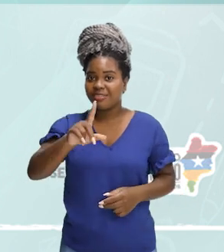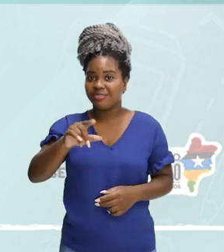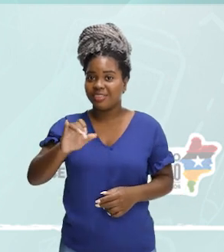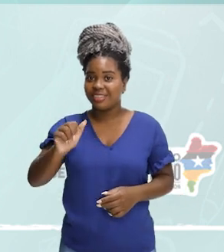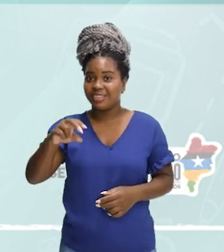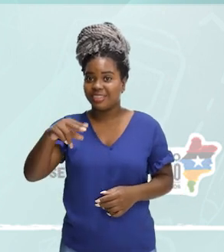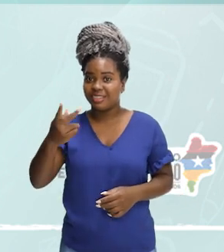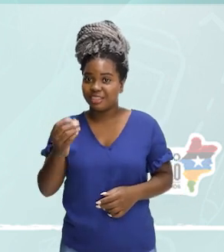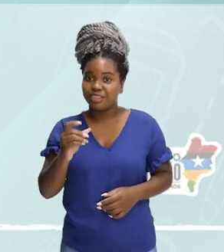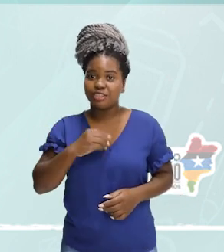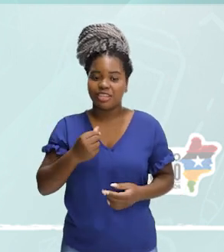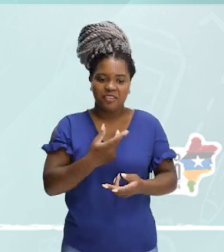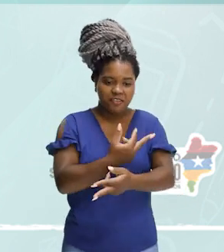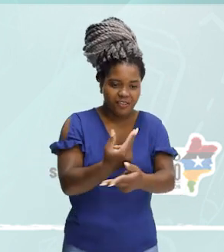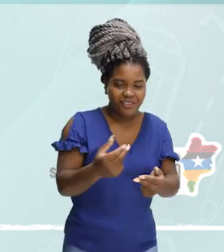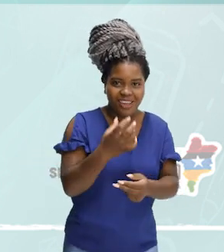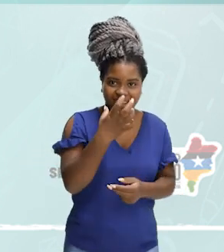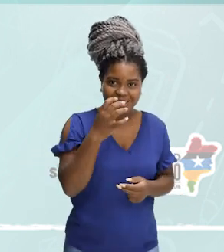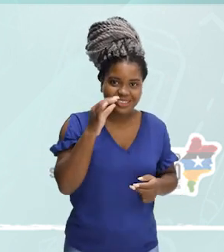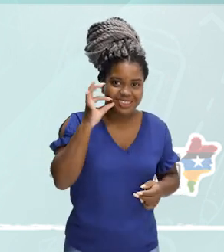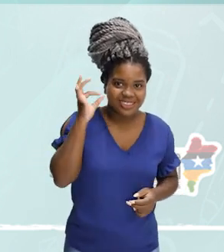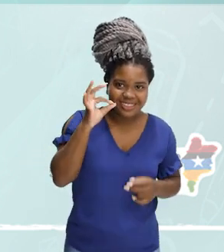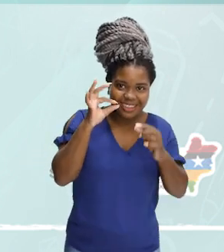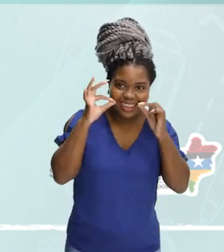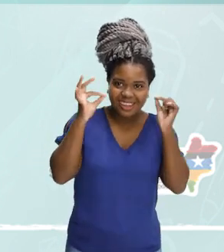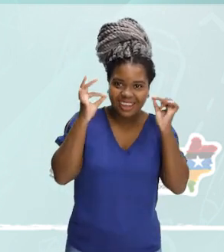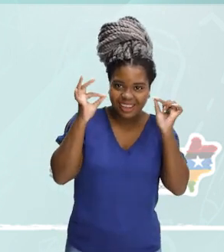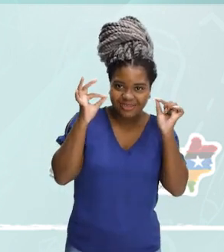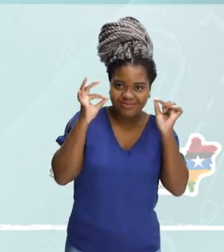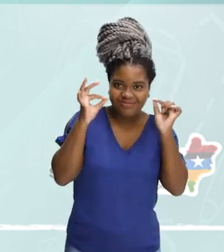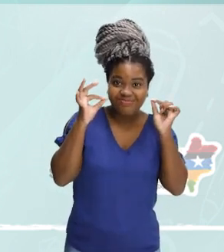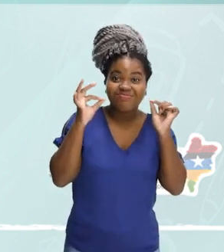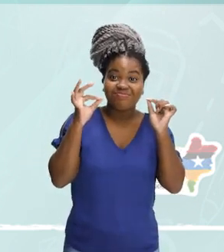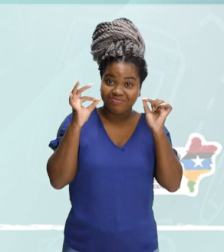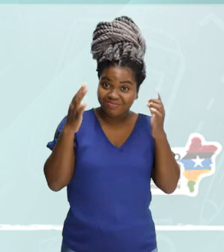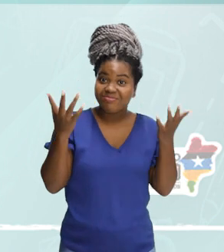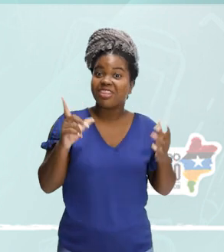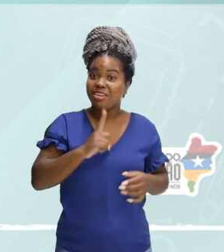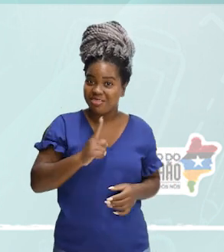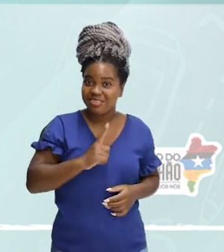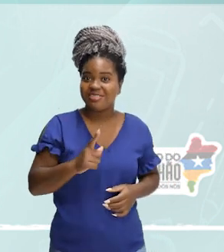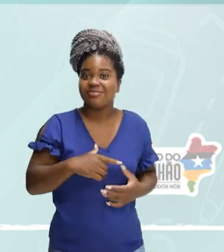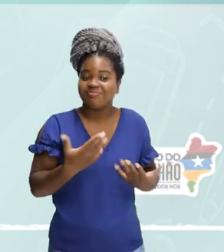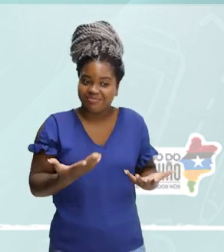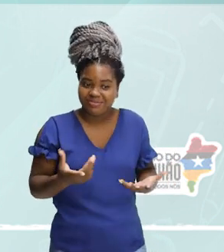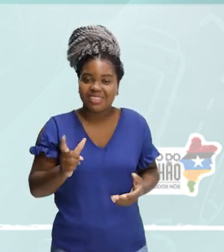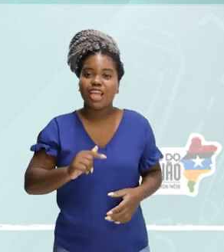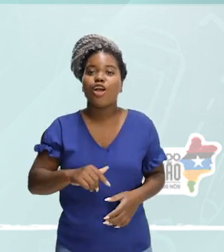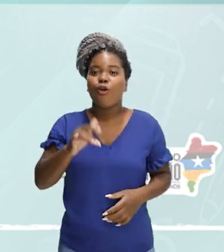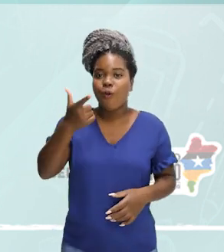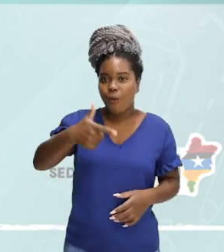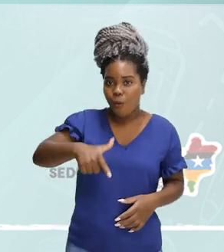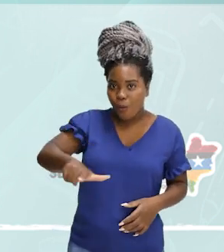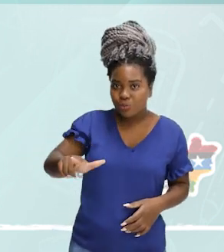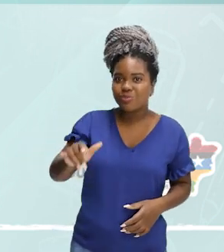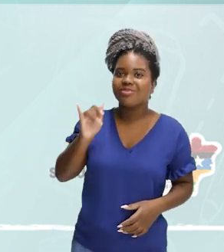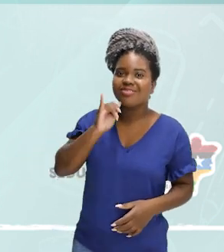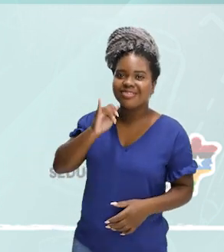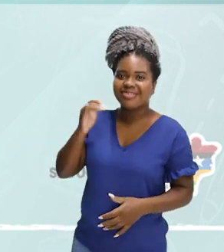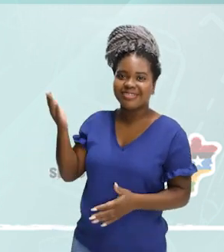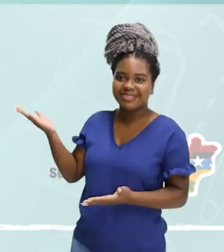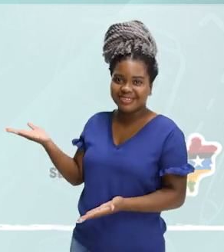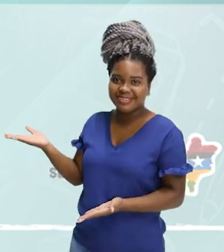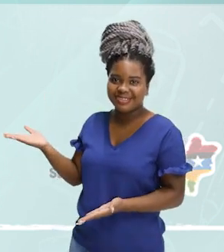amiga professora que tem um monte de gatinho em casa. Na hora que ela assiste essa aula, ela vai saber que eu estou falando dela. Tengo una casa en